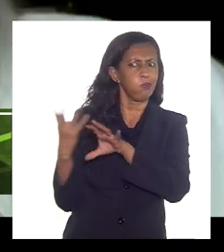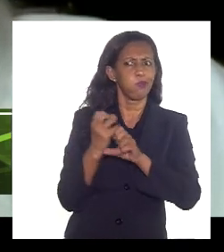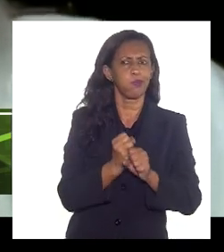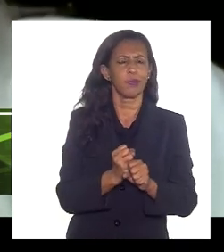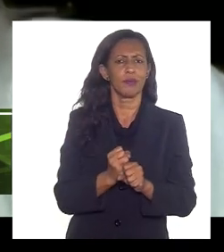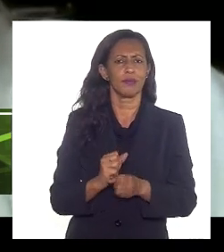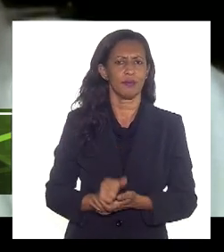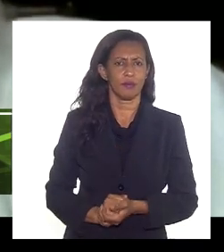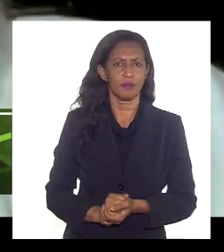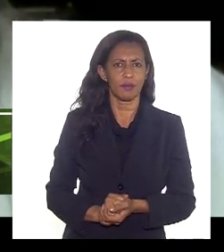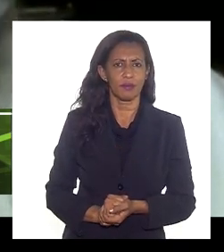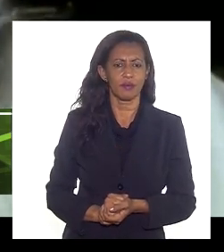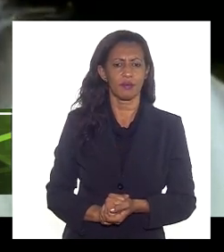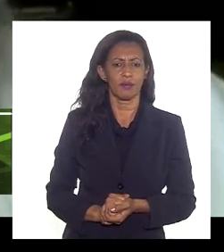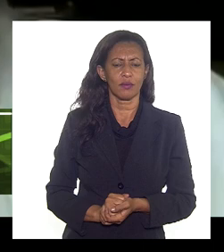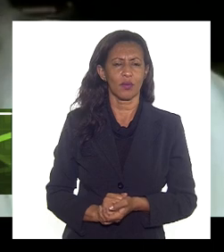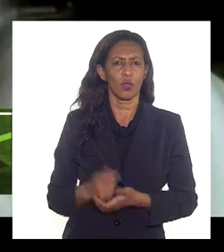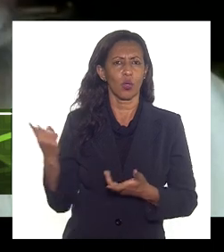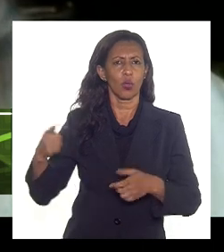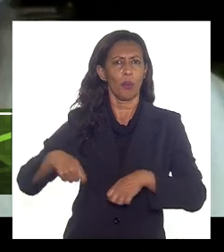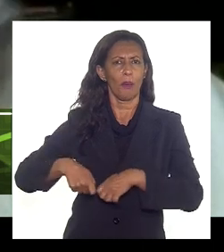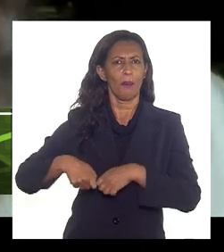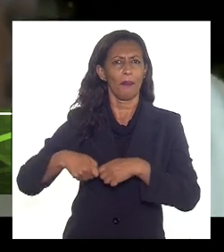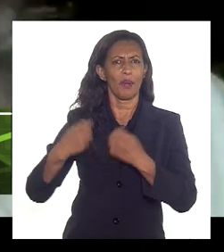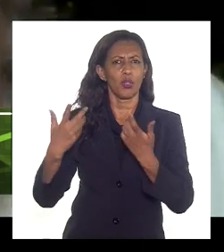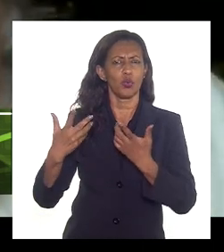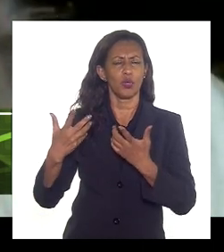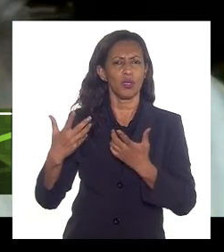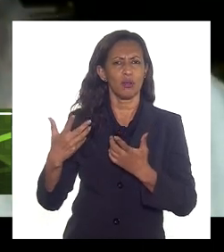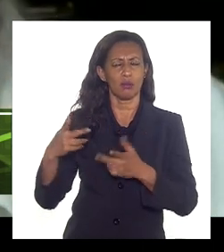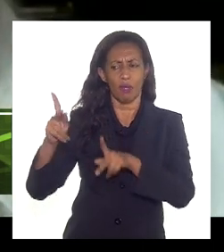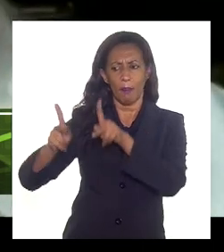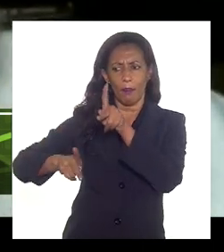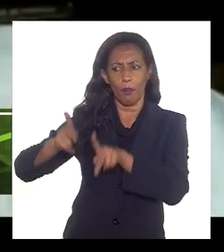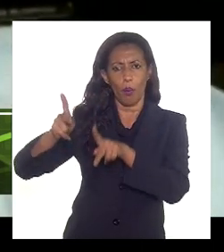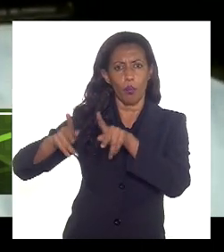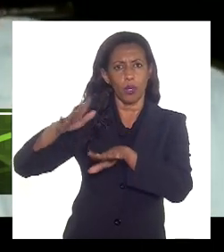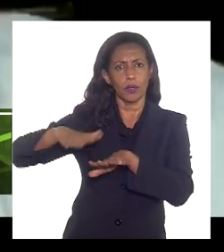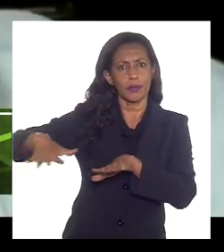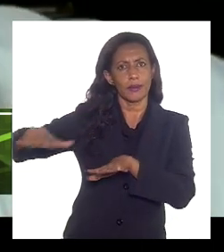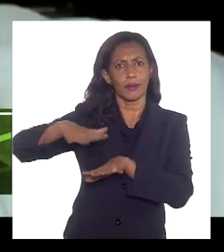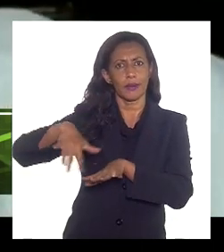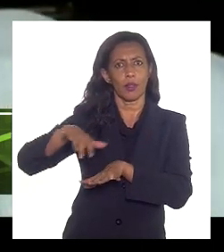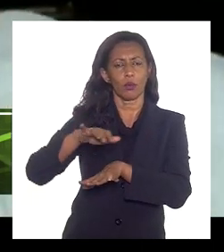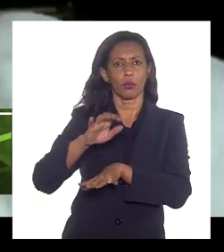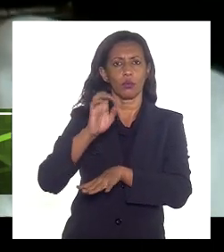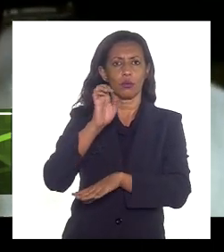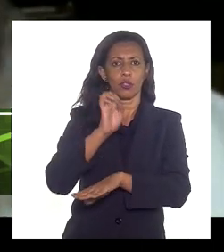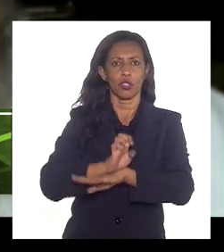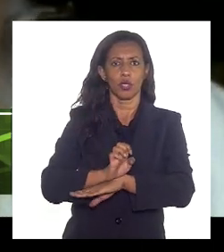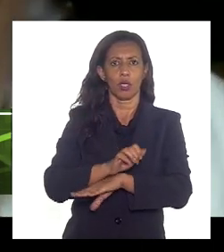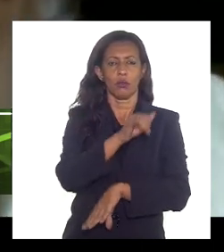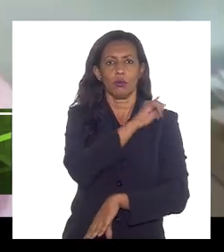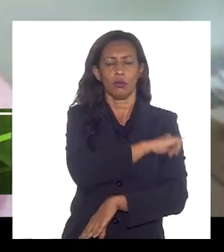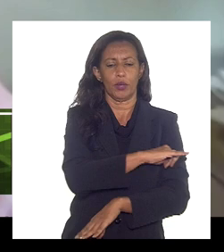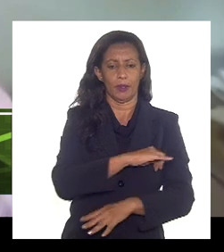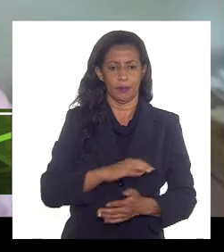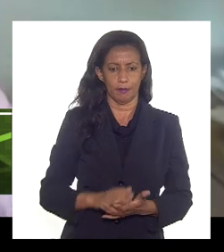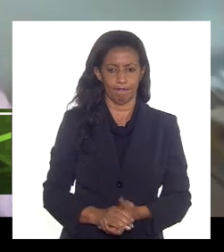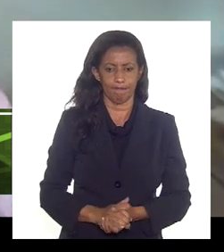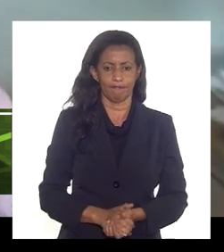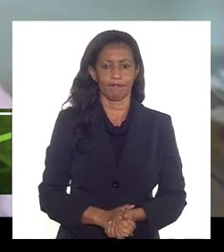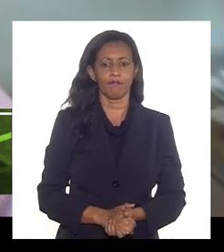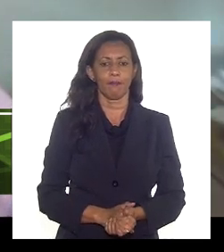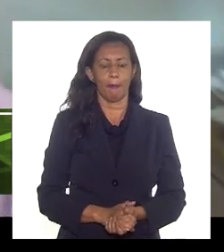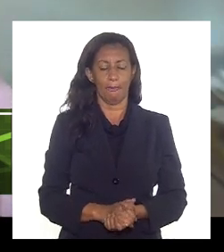amortizado os prejuízos da população do estado do Rio essas são as perguntas doutor